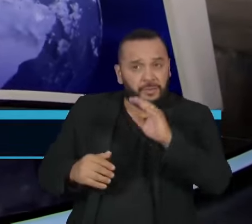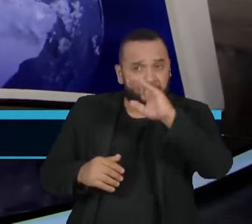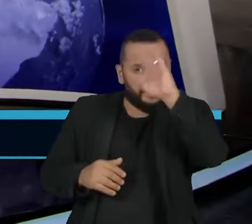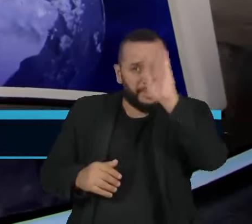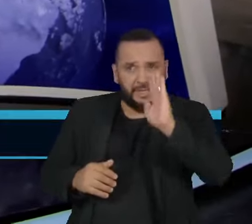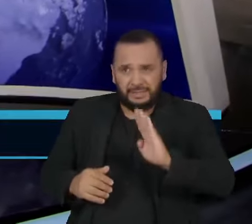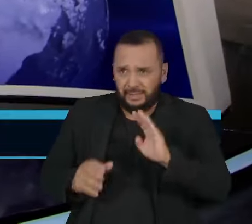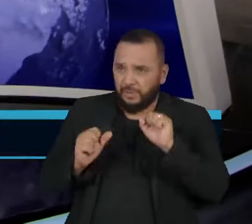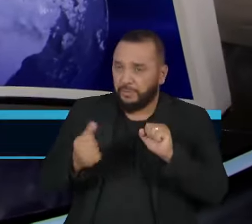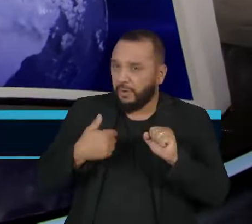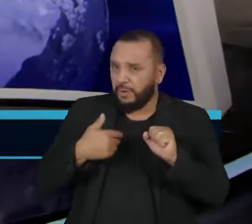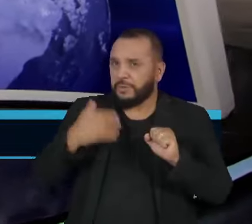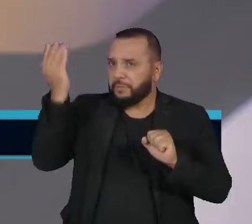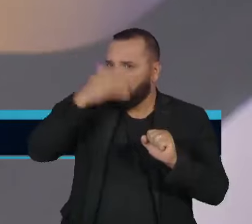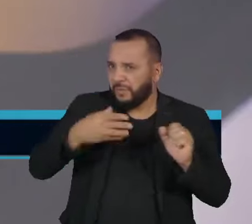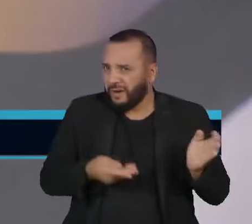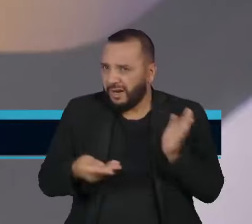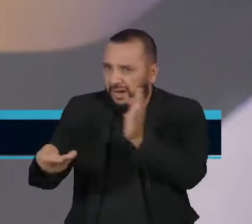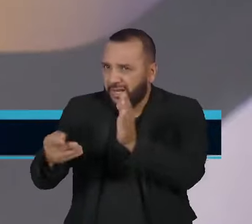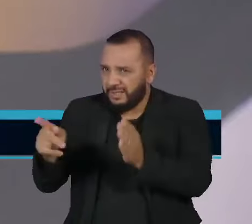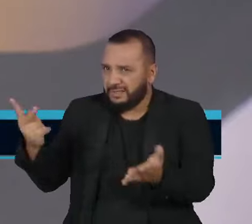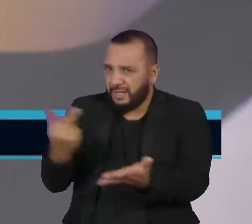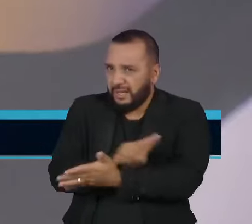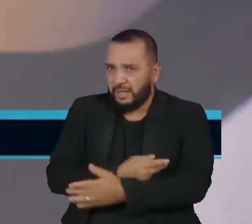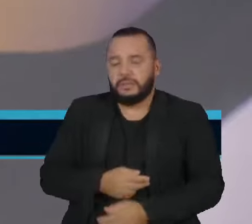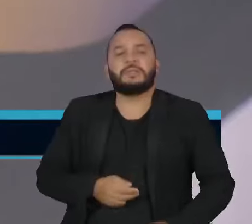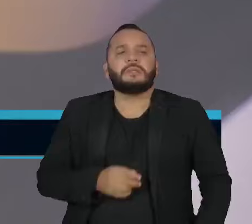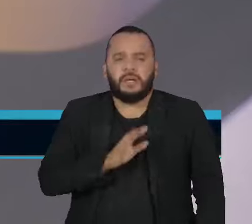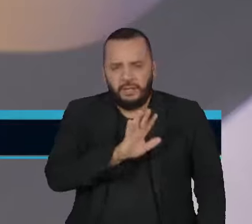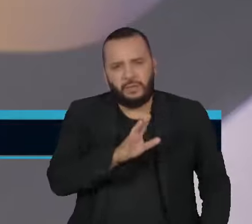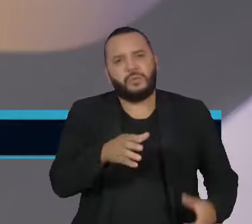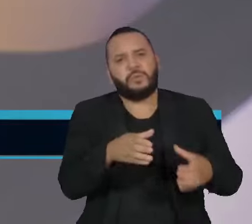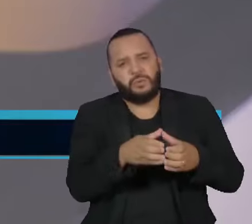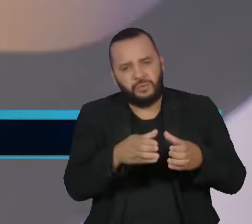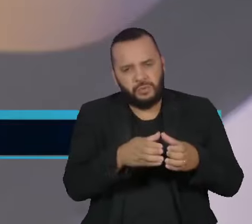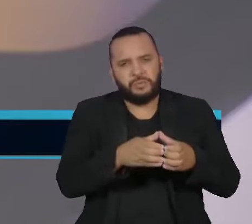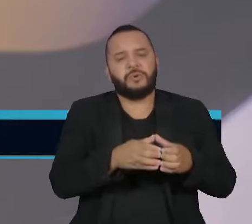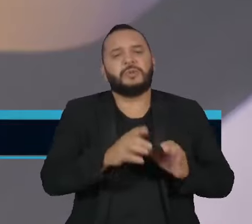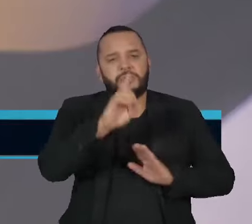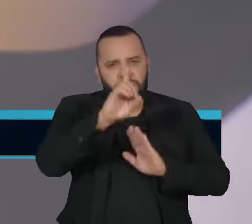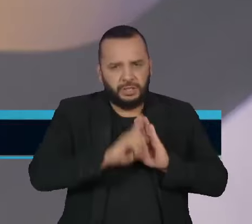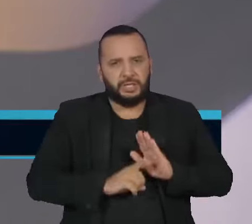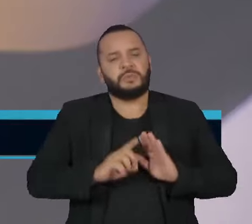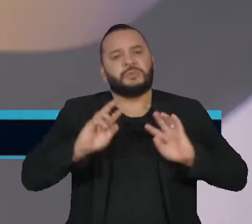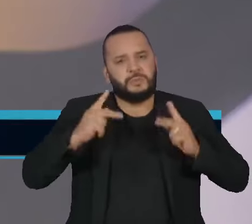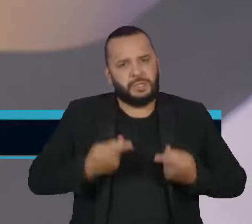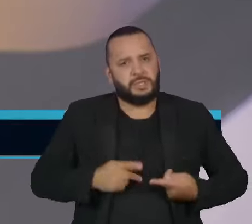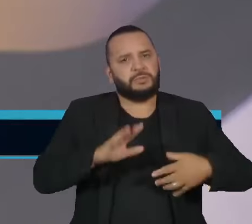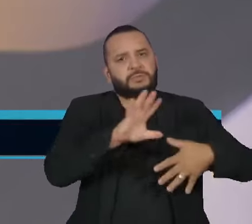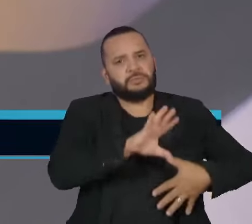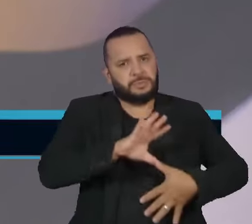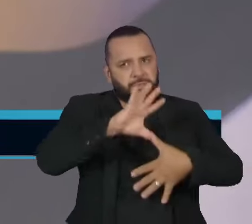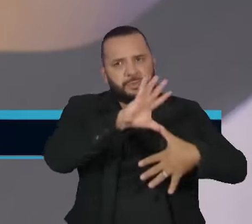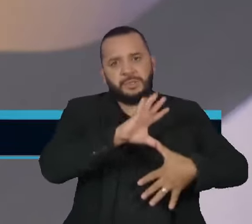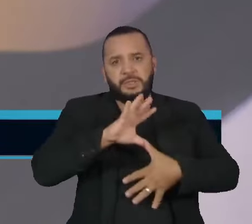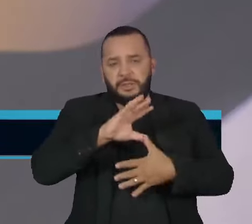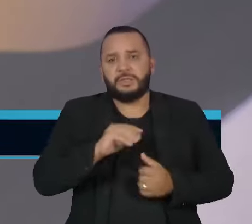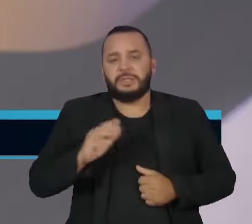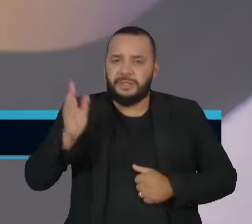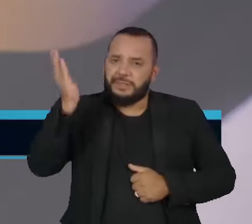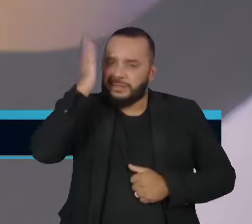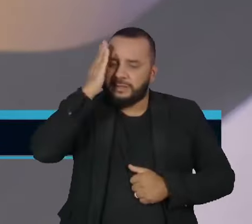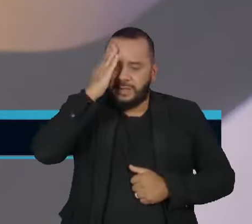A Corte Interamericana acertou em reconhecer essa violação de direitos humanos que foi ocorrida aqui no nosso